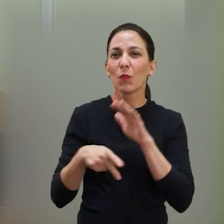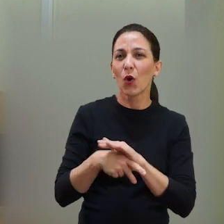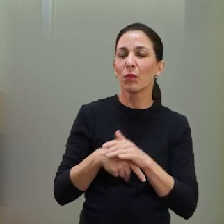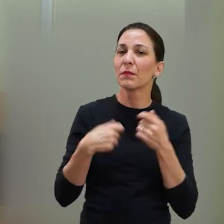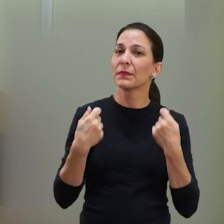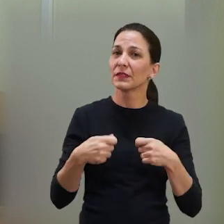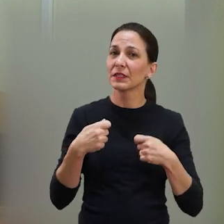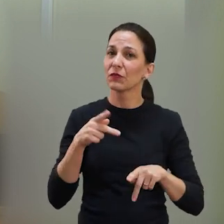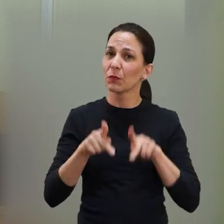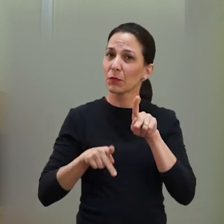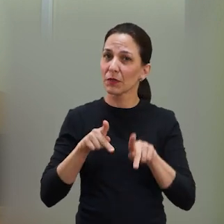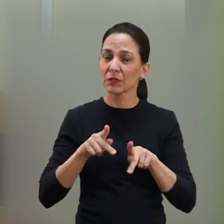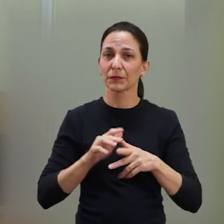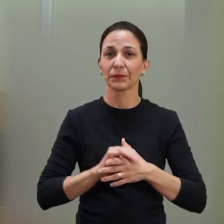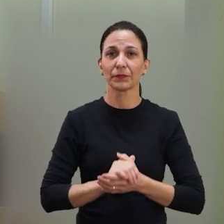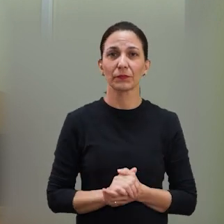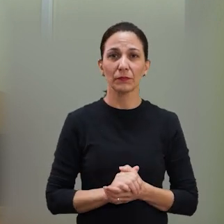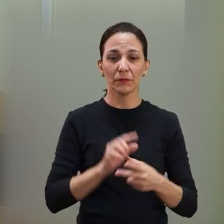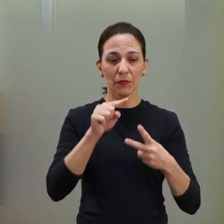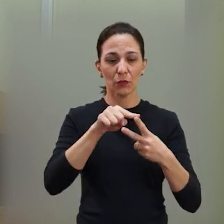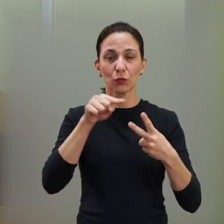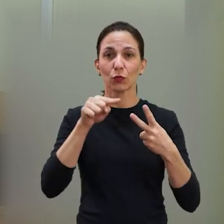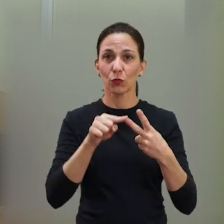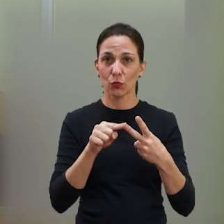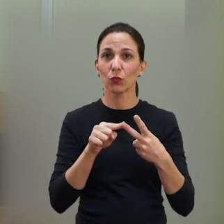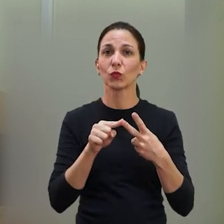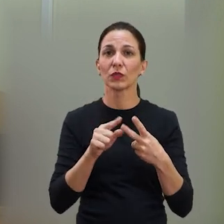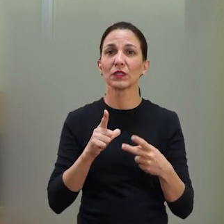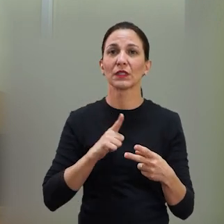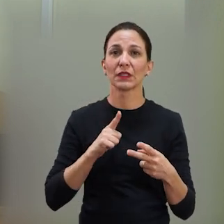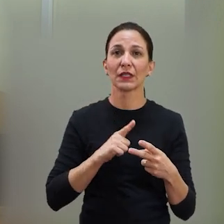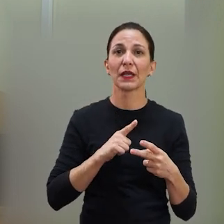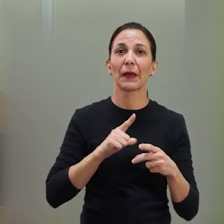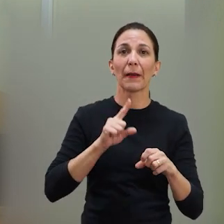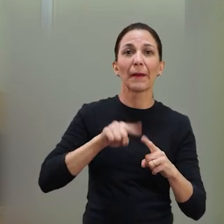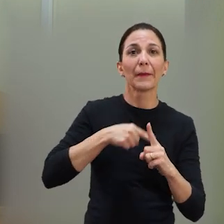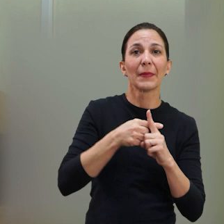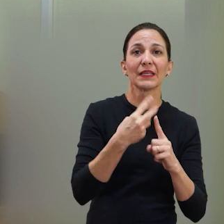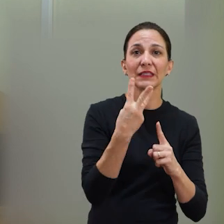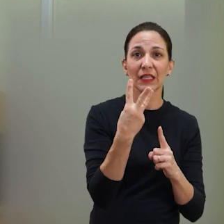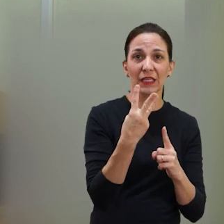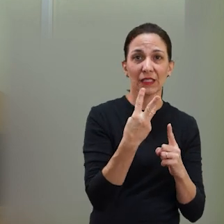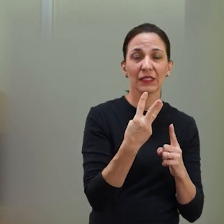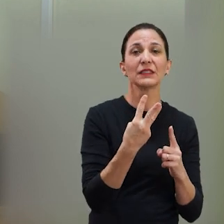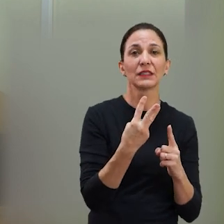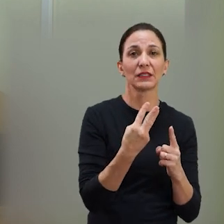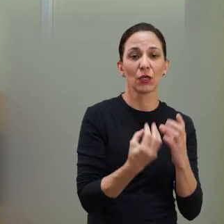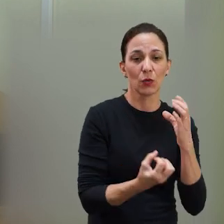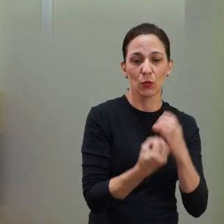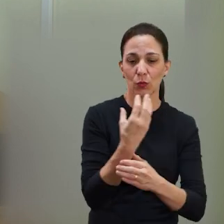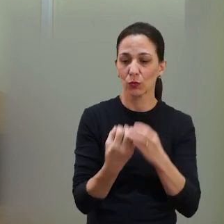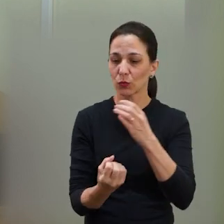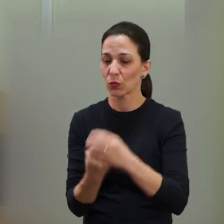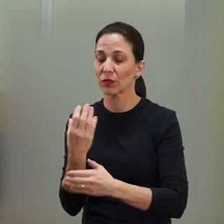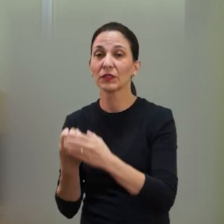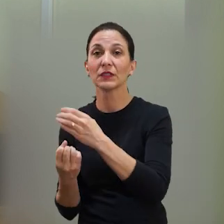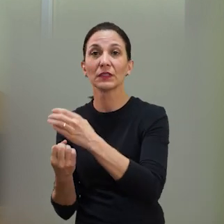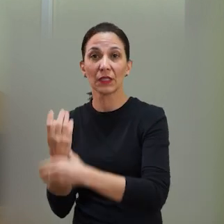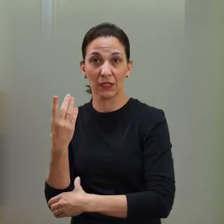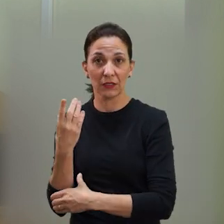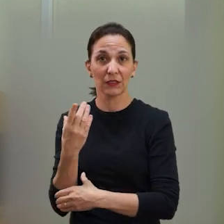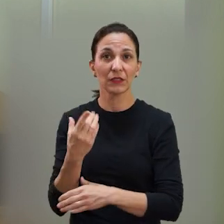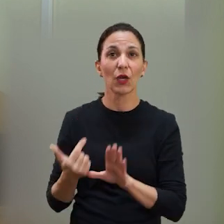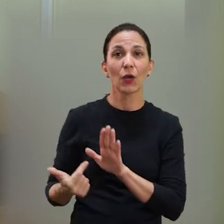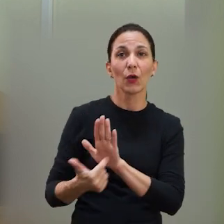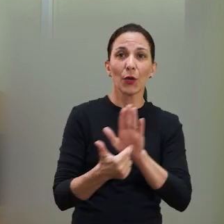para a prática de atividades físicas. Além dessas duas, serão instaladas mais três academias ao ar livre em Araraquara.